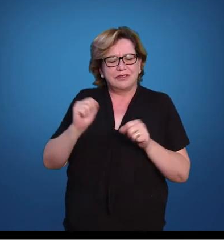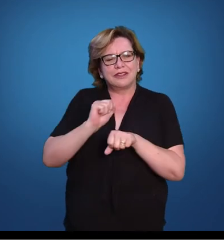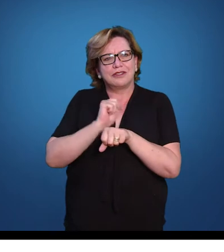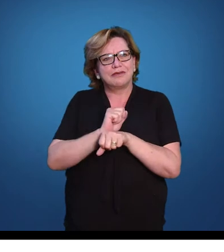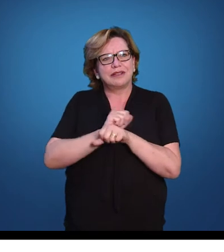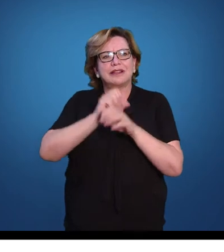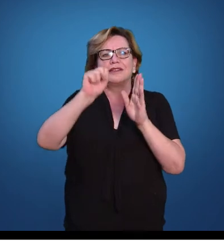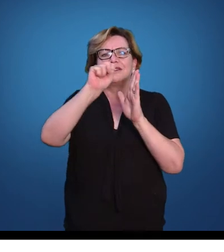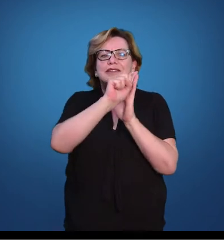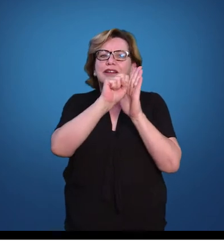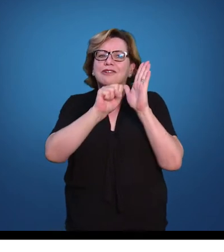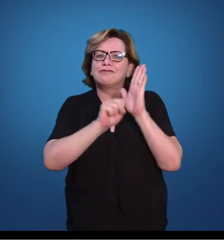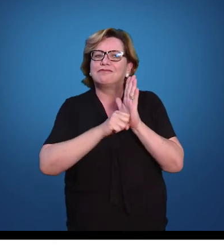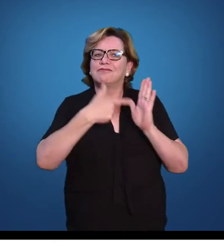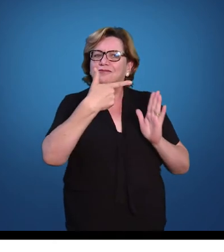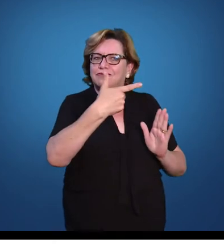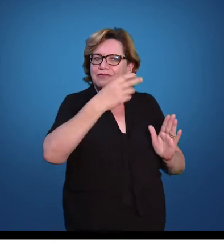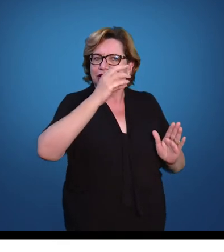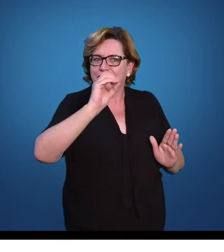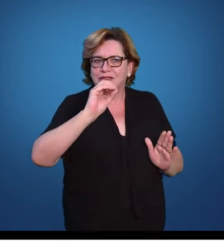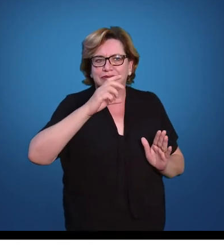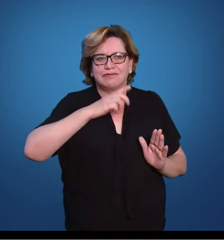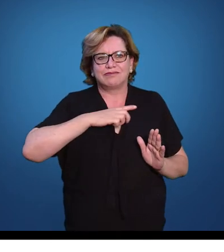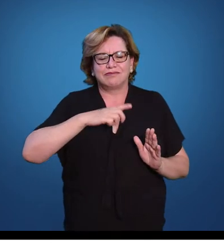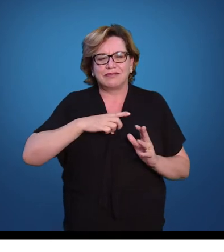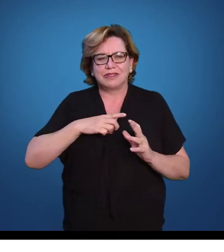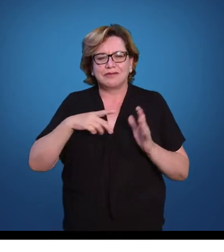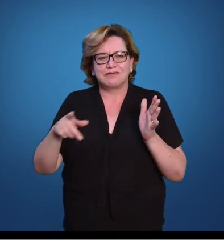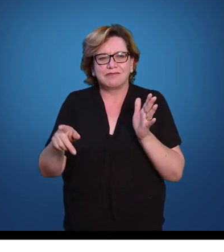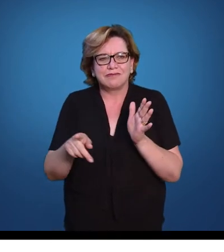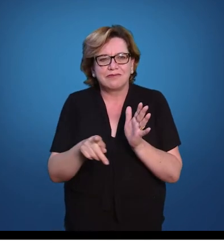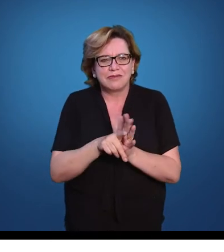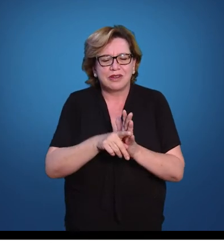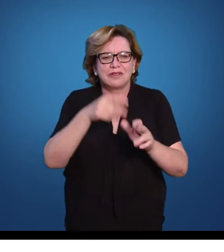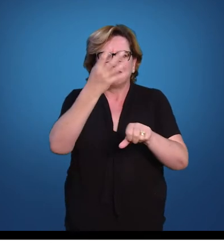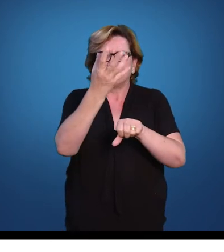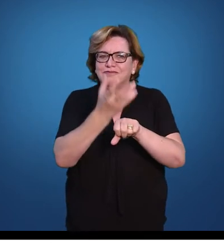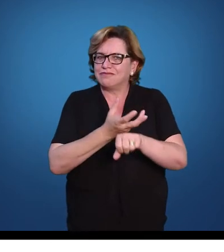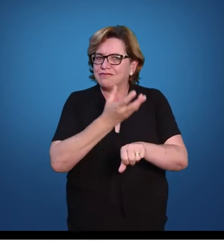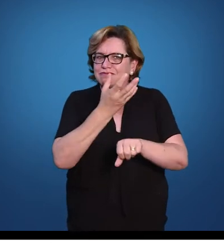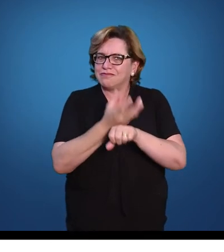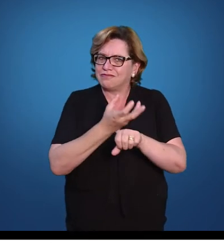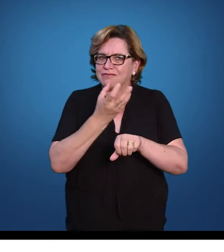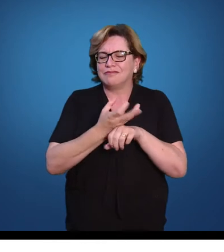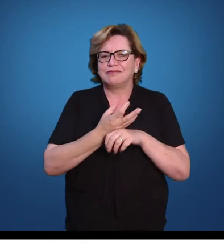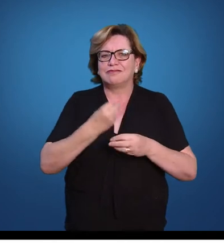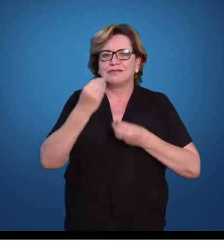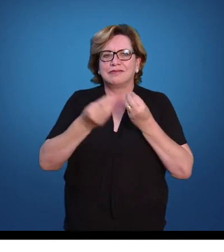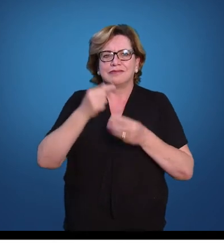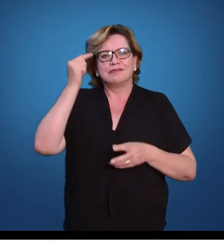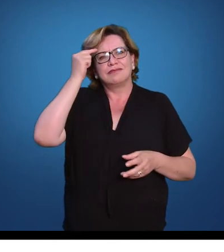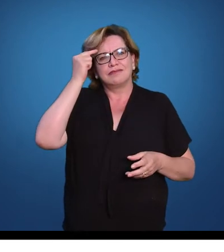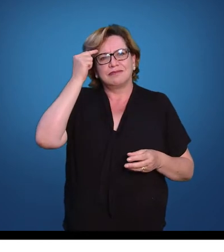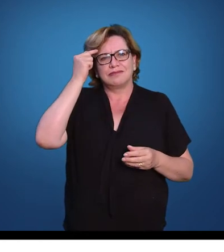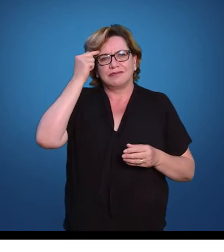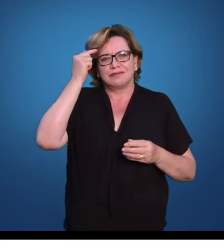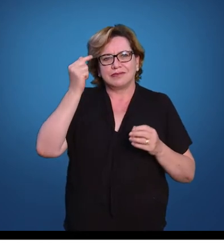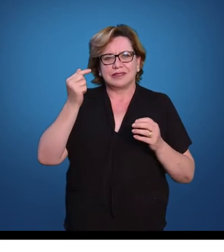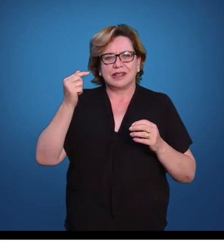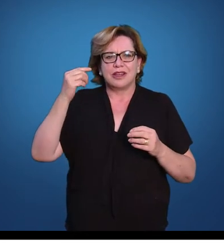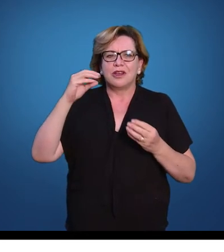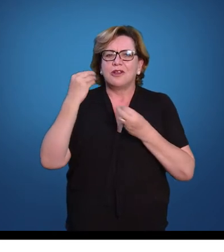o século XX para que nós tivéssemos uma área, na verdade uma disciplina, para pensar tudo isso de forma